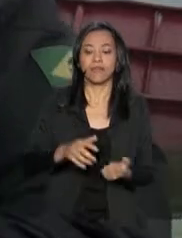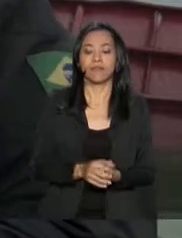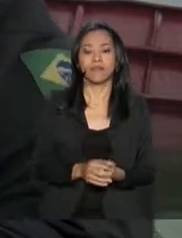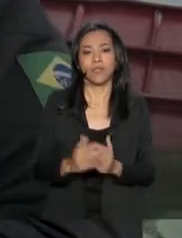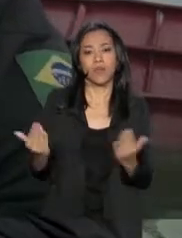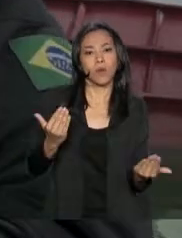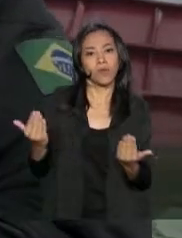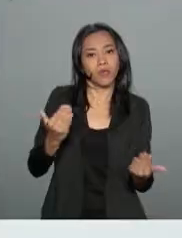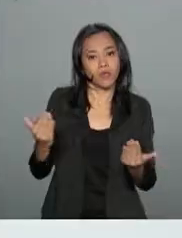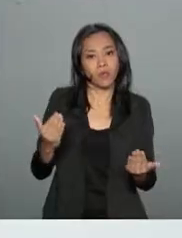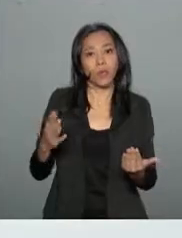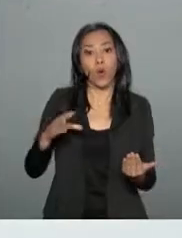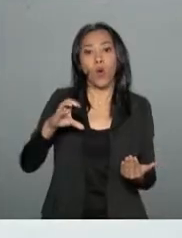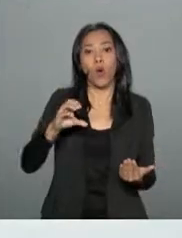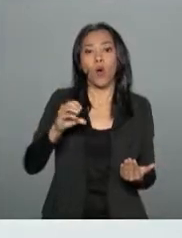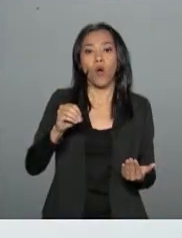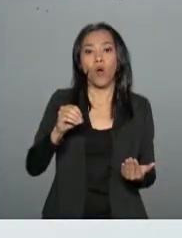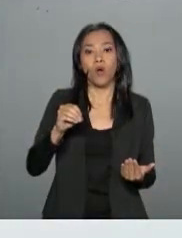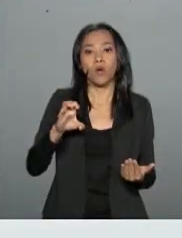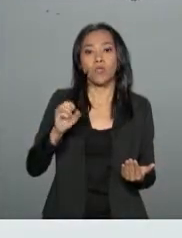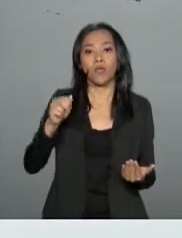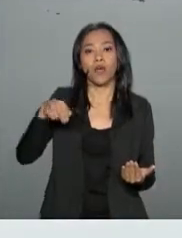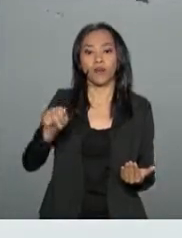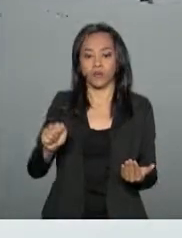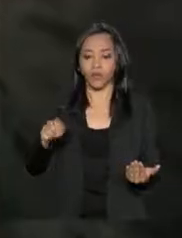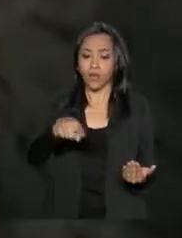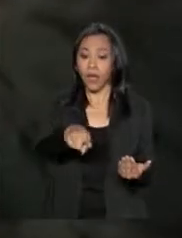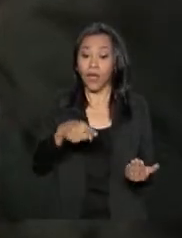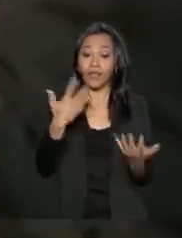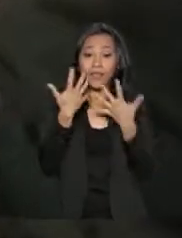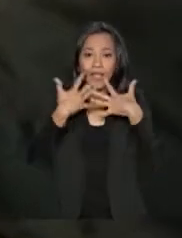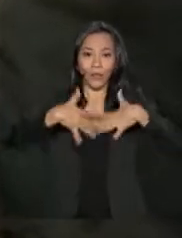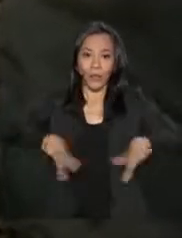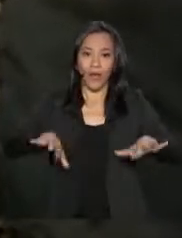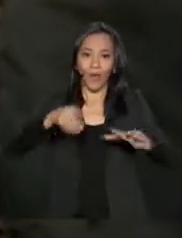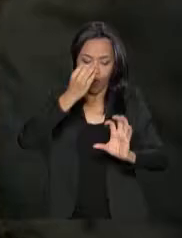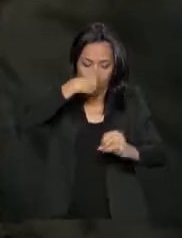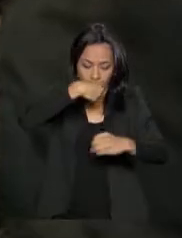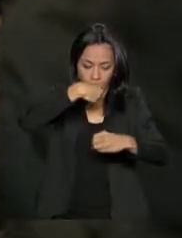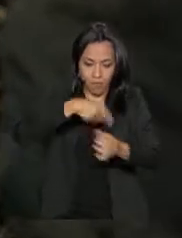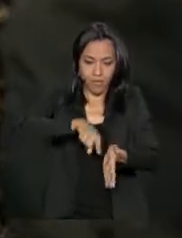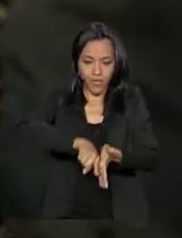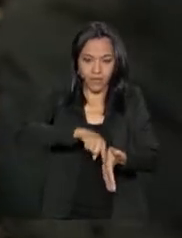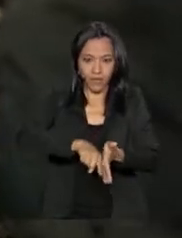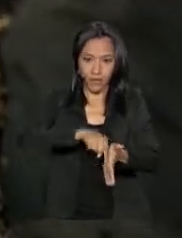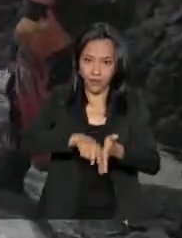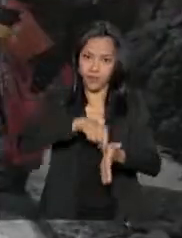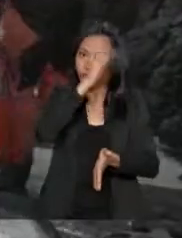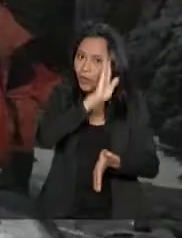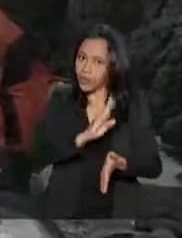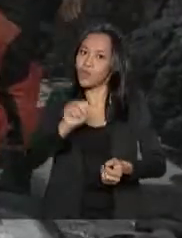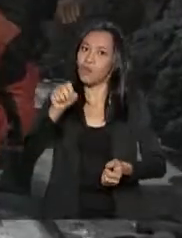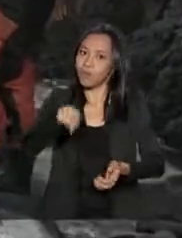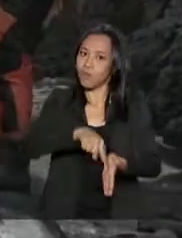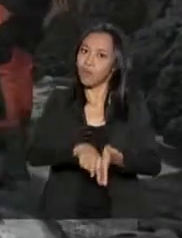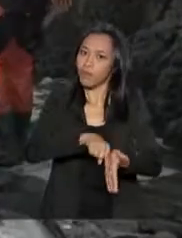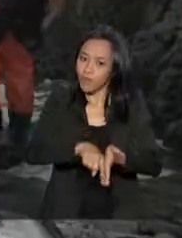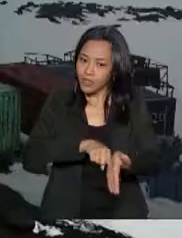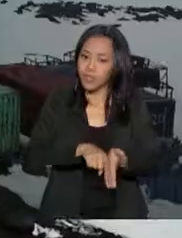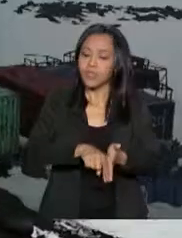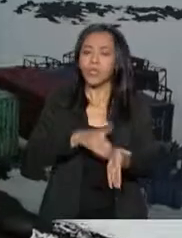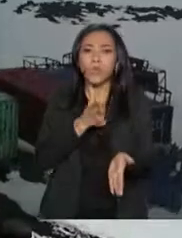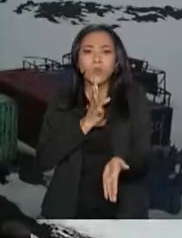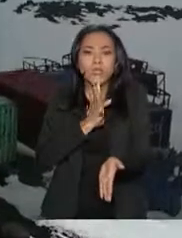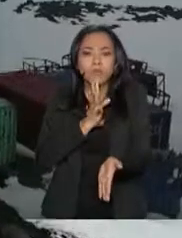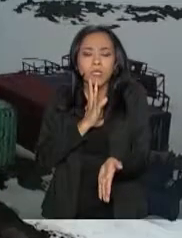região oceânica. Um laboratório natural, onde o Brasil faz ciência, produz conhecimento